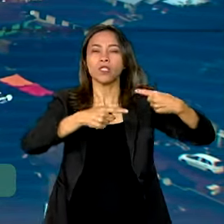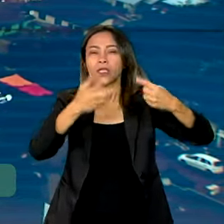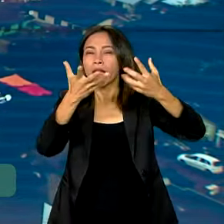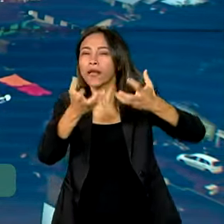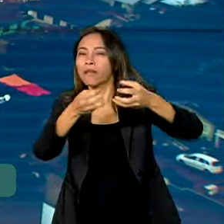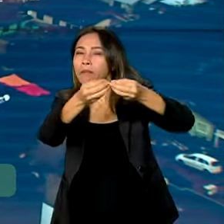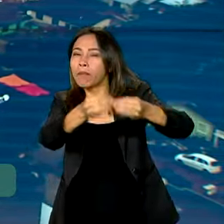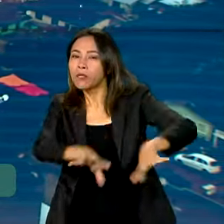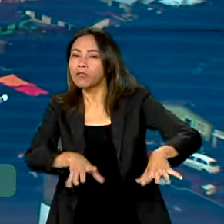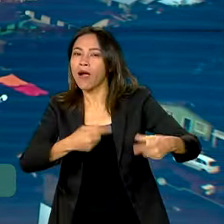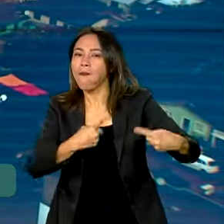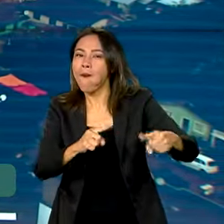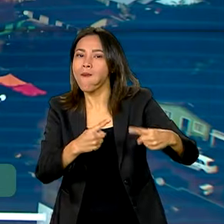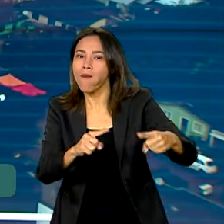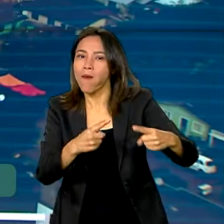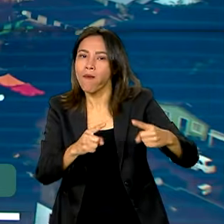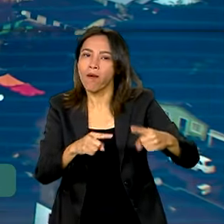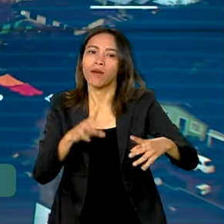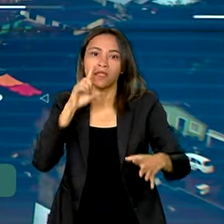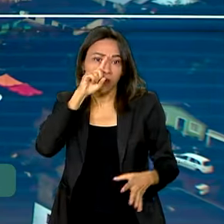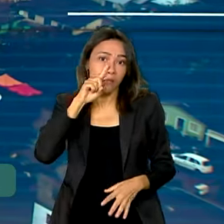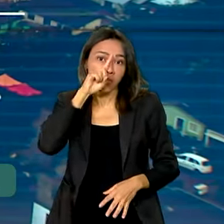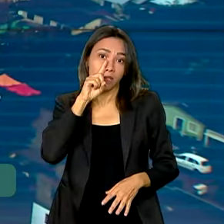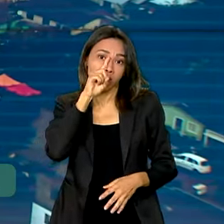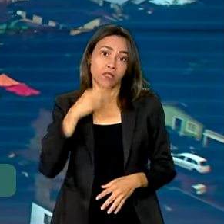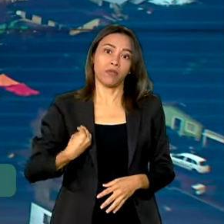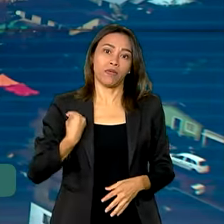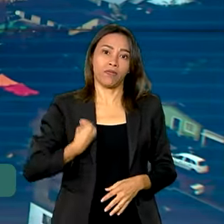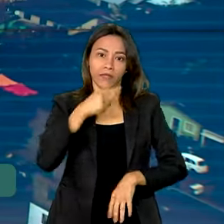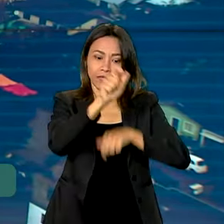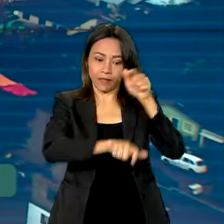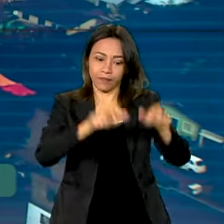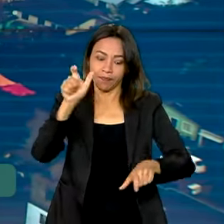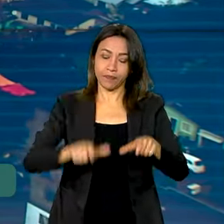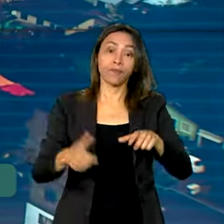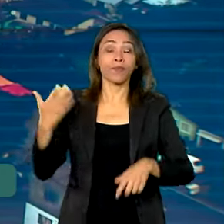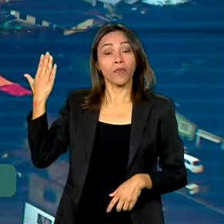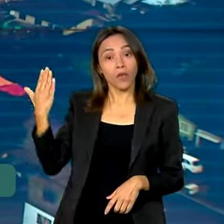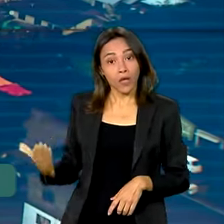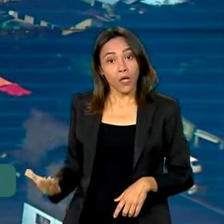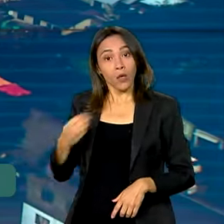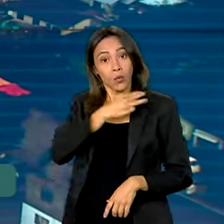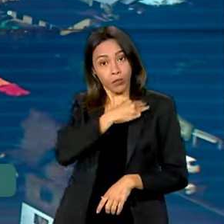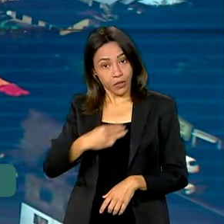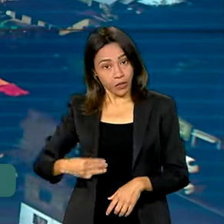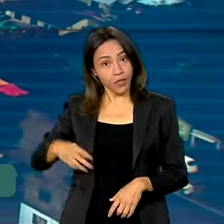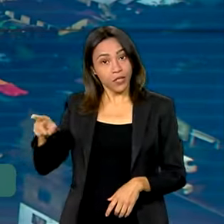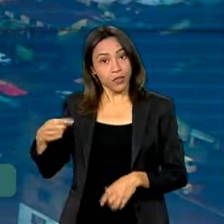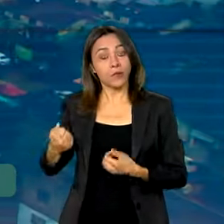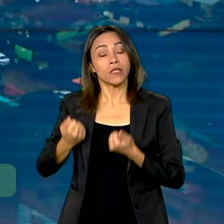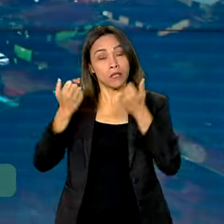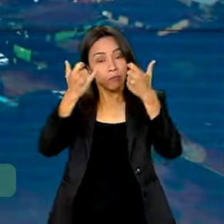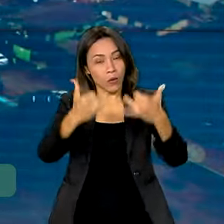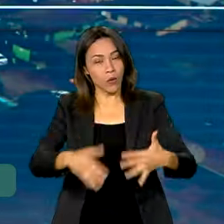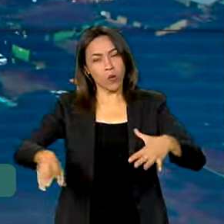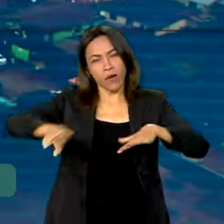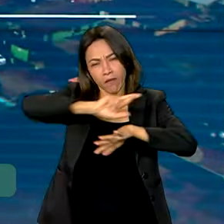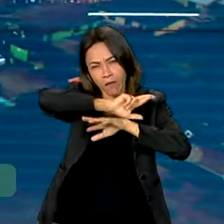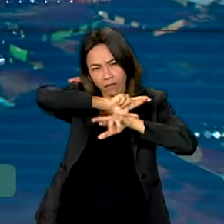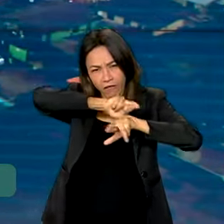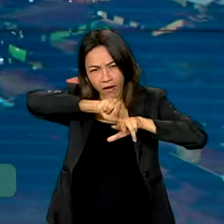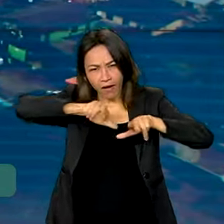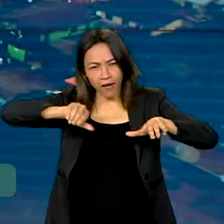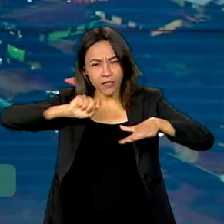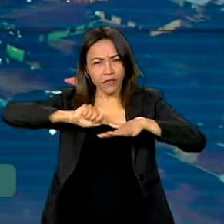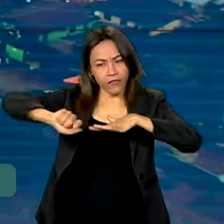ajuda e colocando em risco a vida das pessoas. Na audiência, o ministro citou uma série de fake news que já foram retiradas do